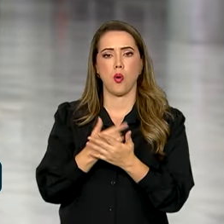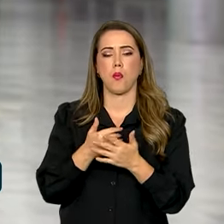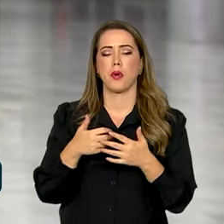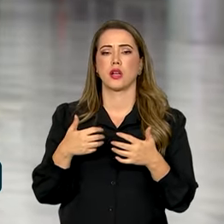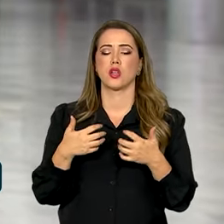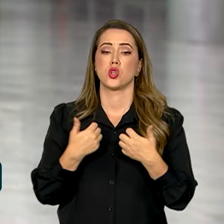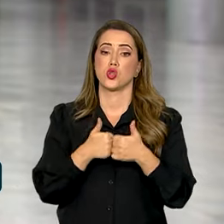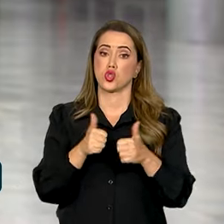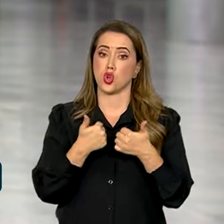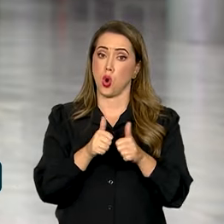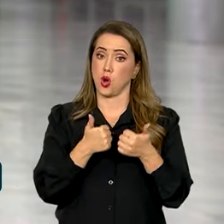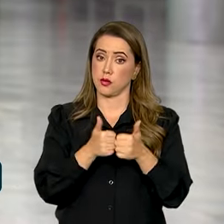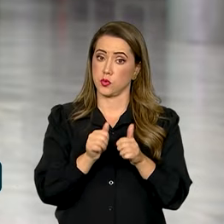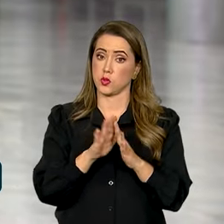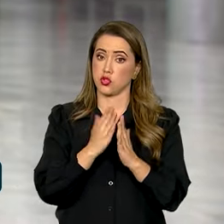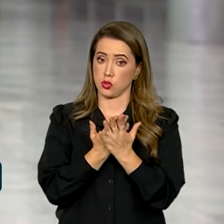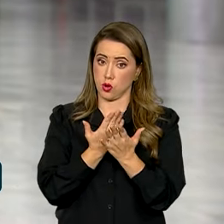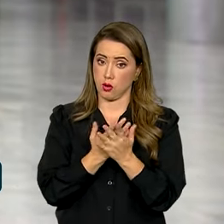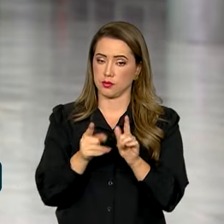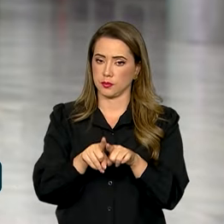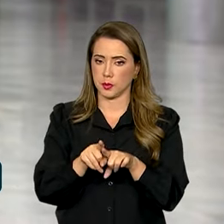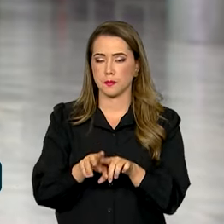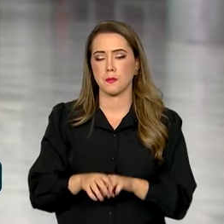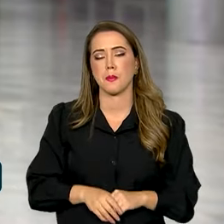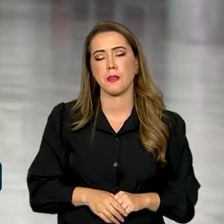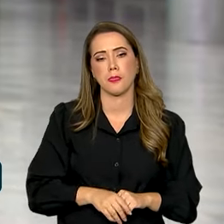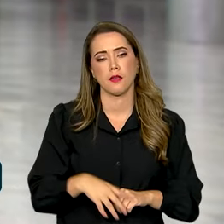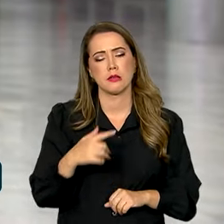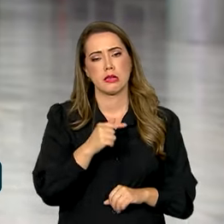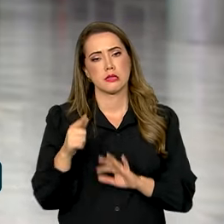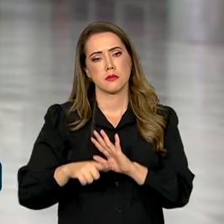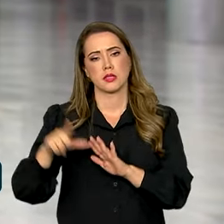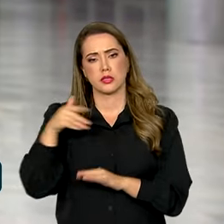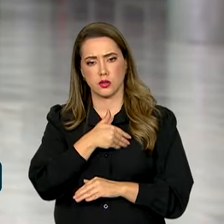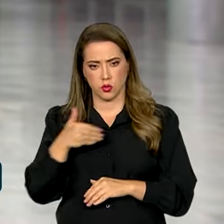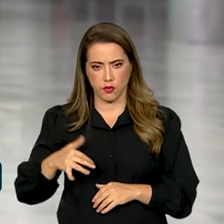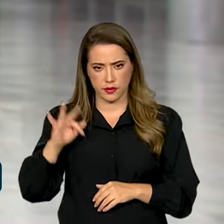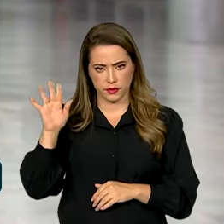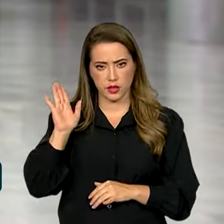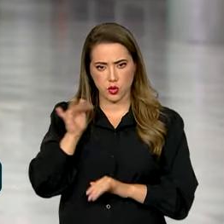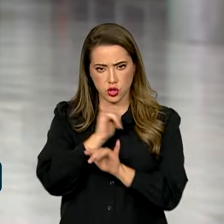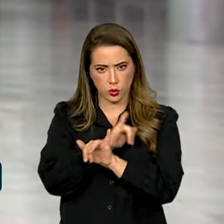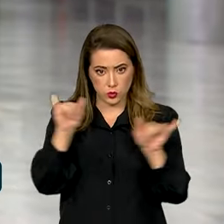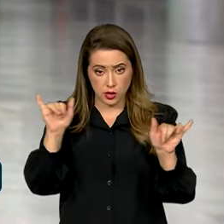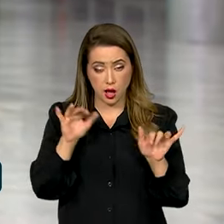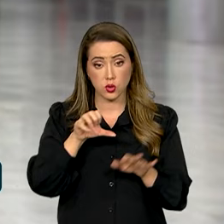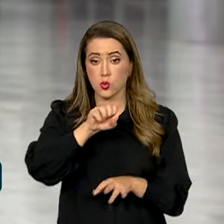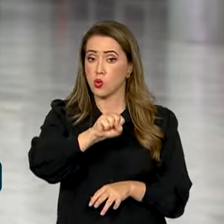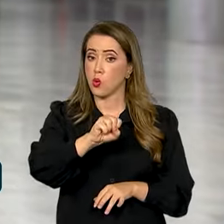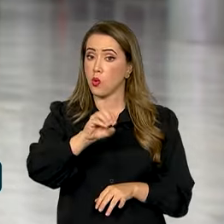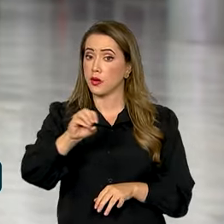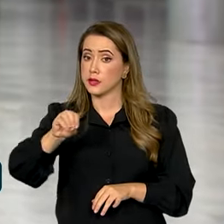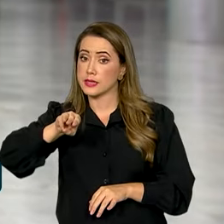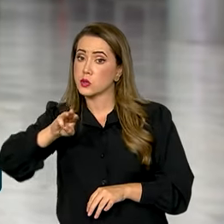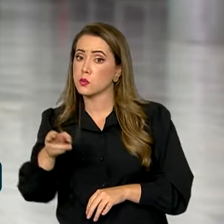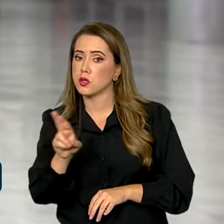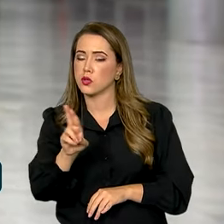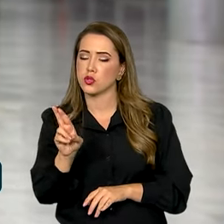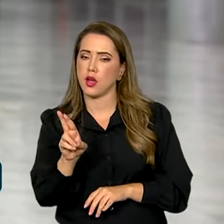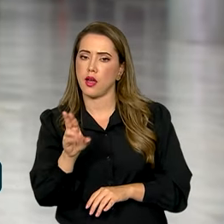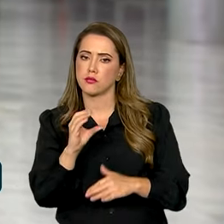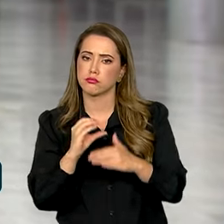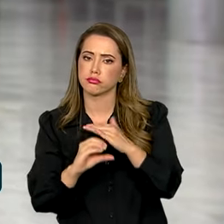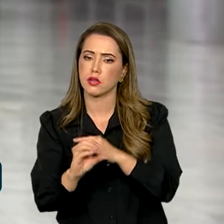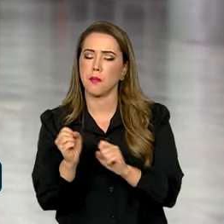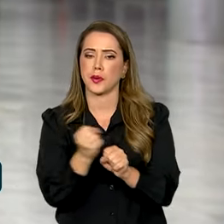Na semana passada, o Governo Federal já havia anunciado investimentos de R 800 milhões para obras em